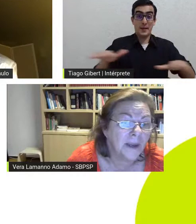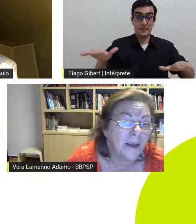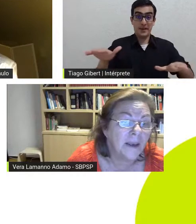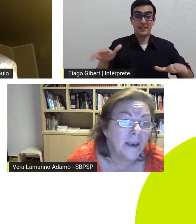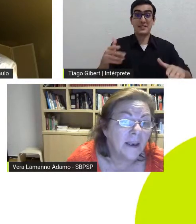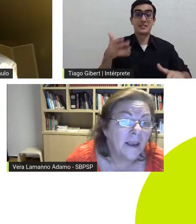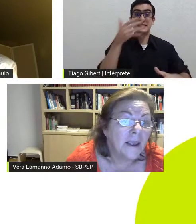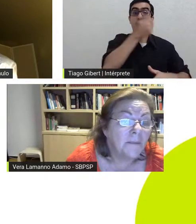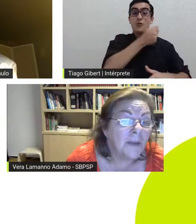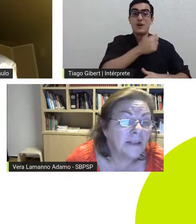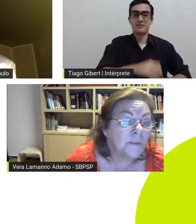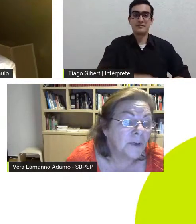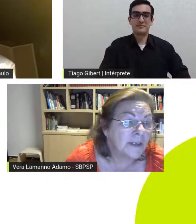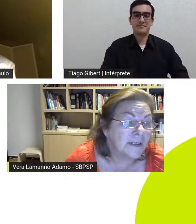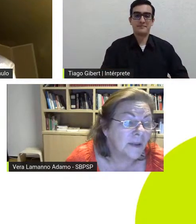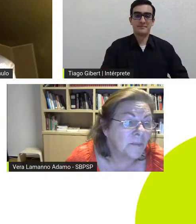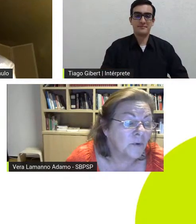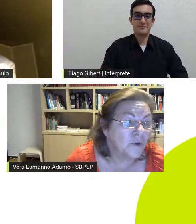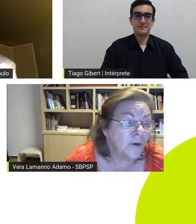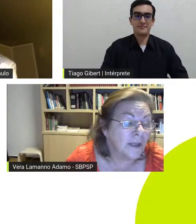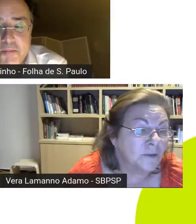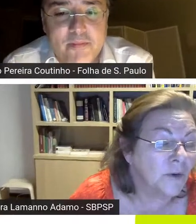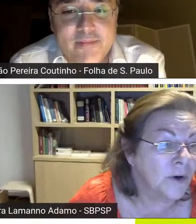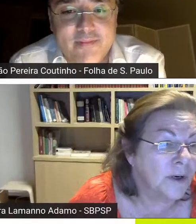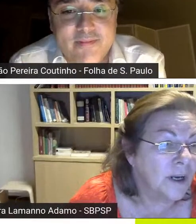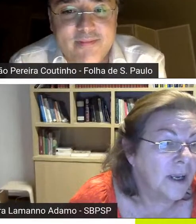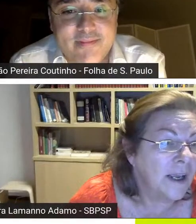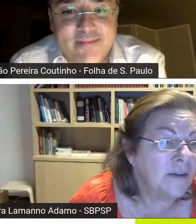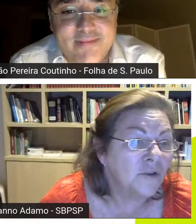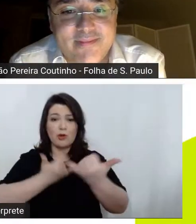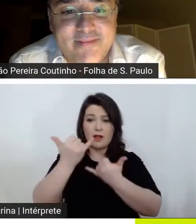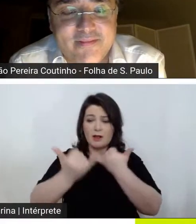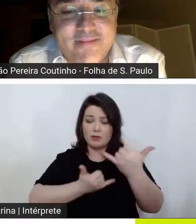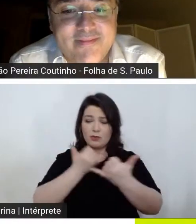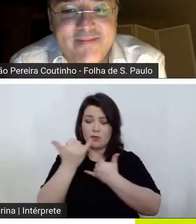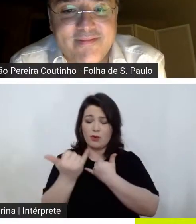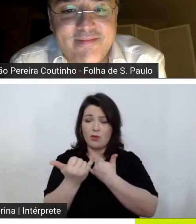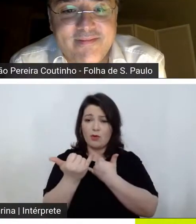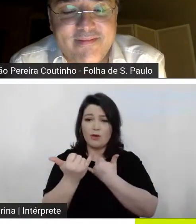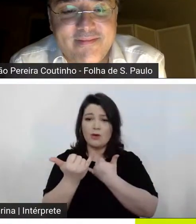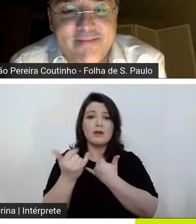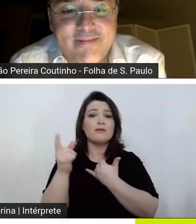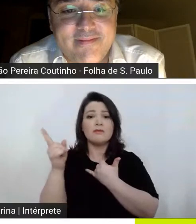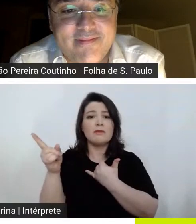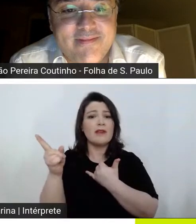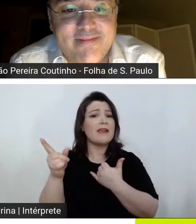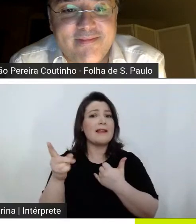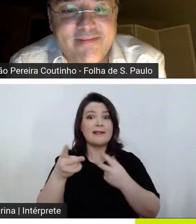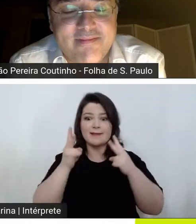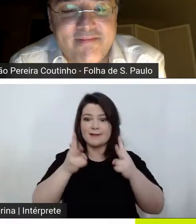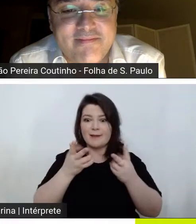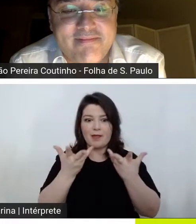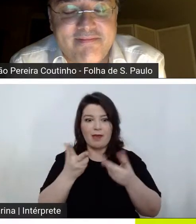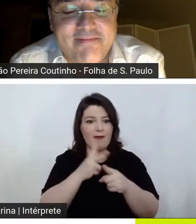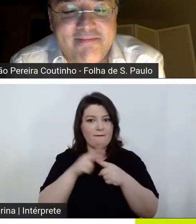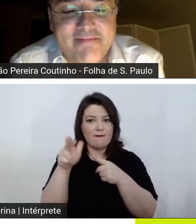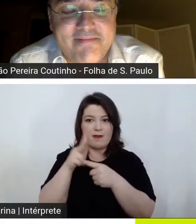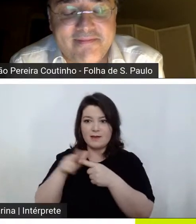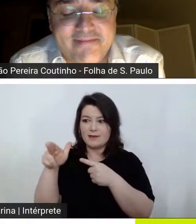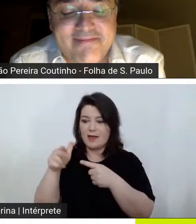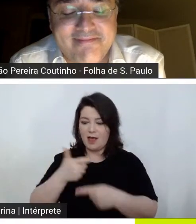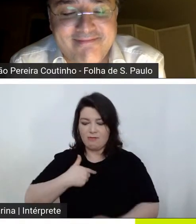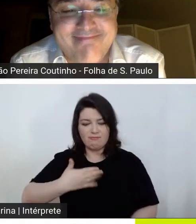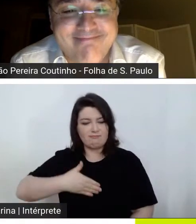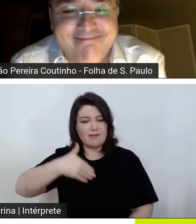né mas por exemplo o jogador é um jeito dele sempre ganhar isso é o melhor não é?